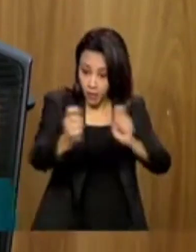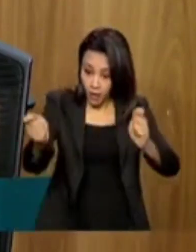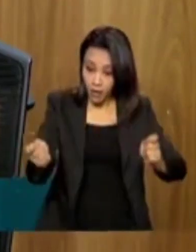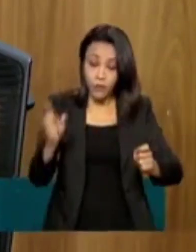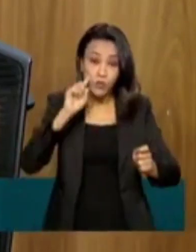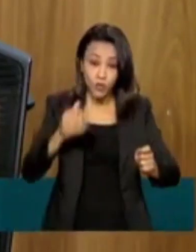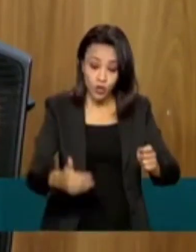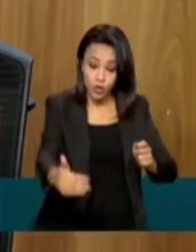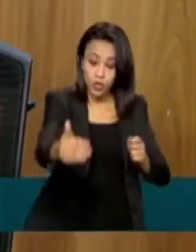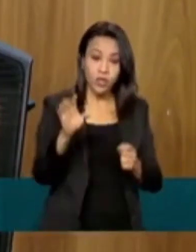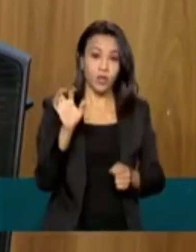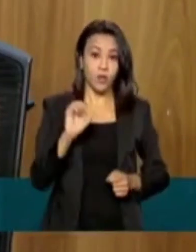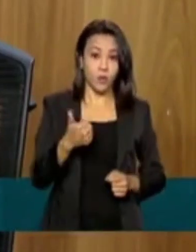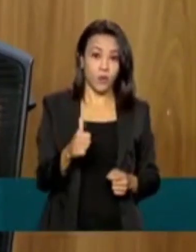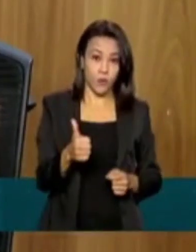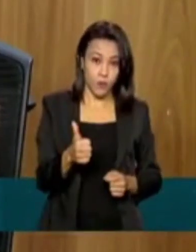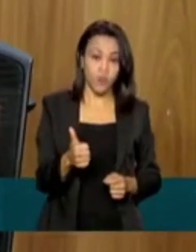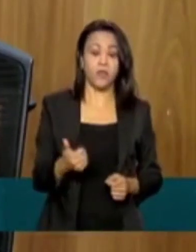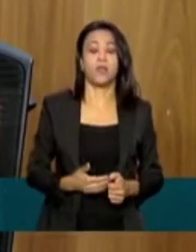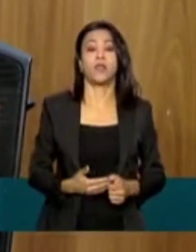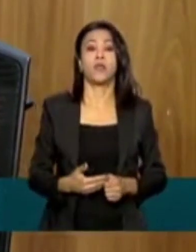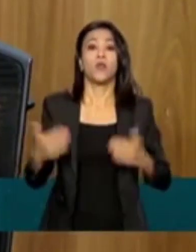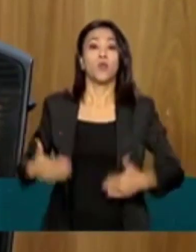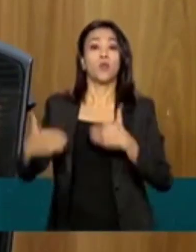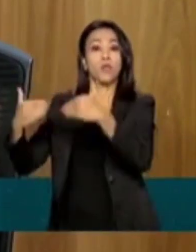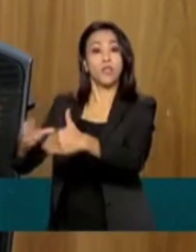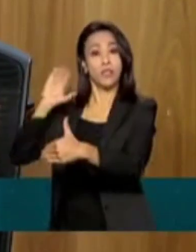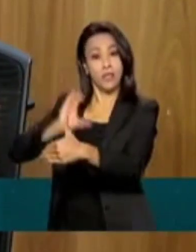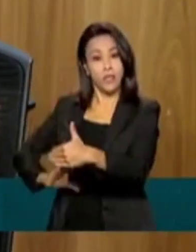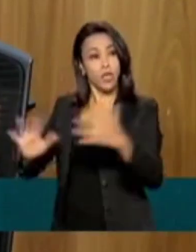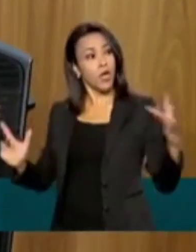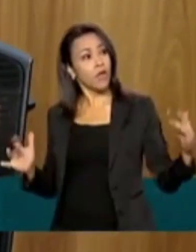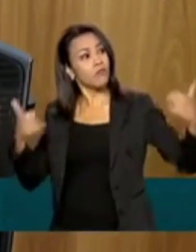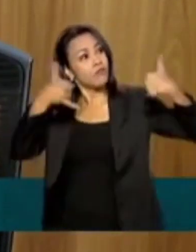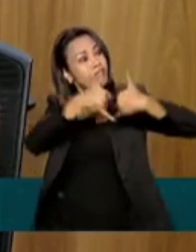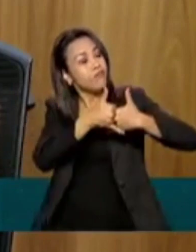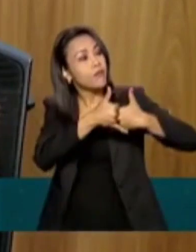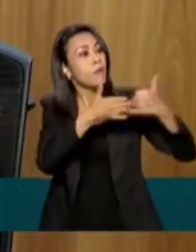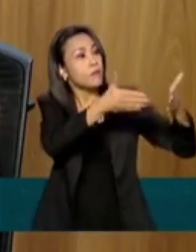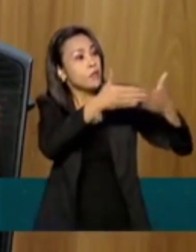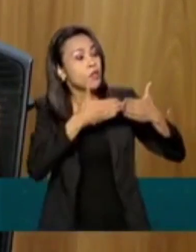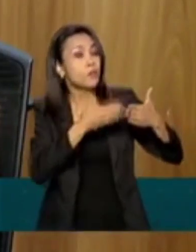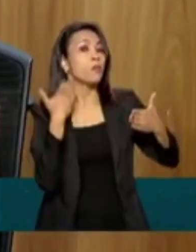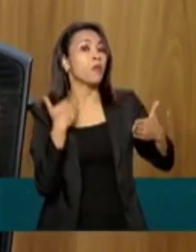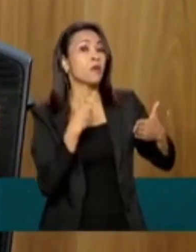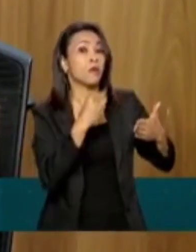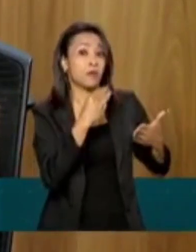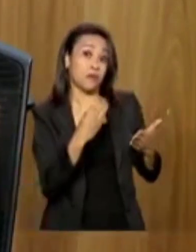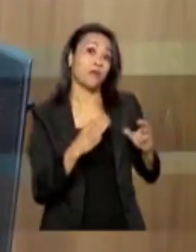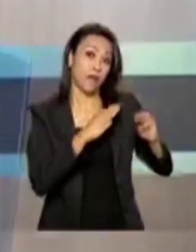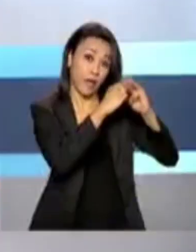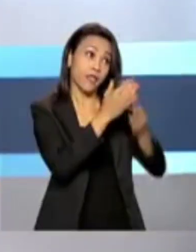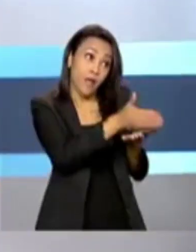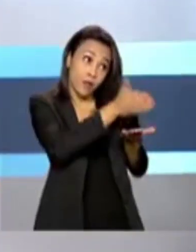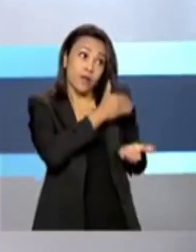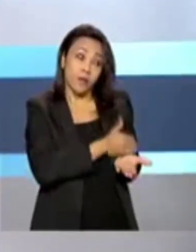dia 11. O Ministério da Cidadania entrou em contato com a Caixa e pediu que a gente antecipasse e assim será feito.